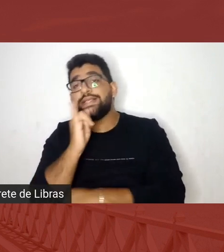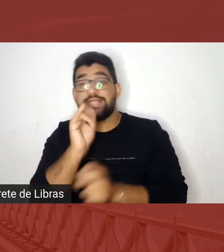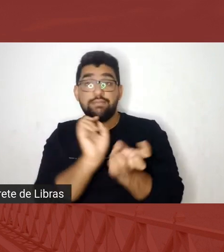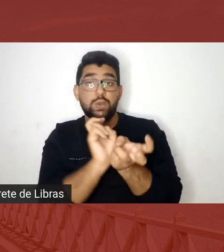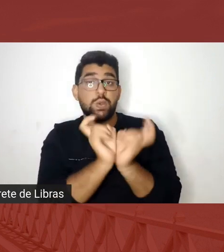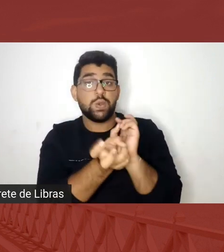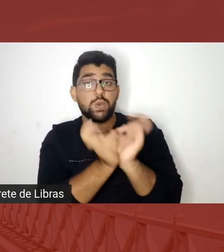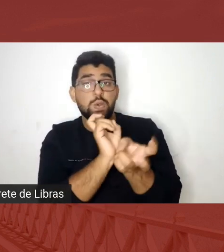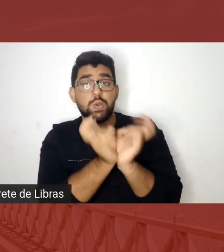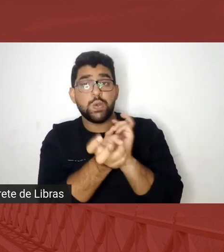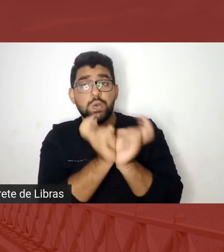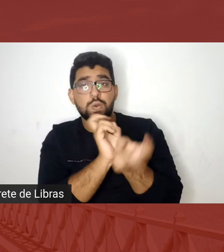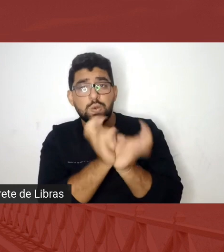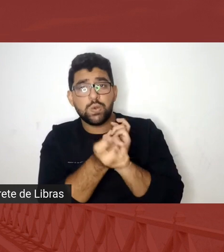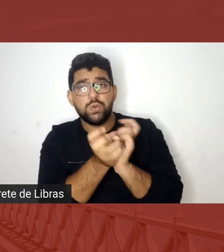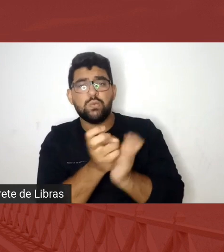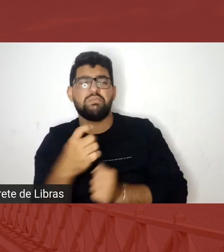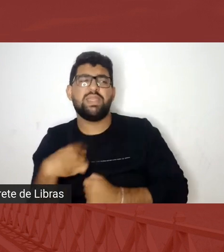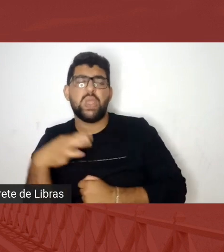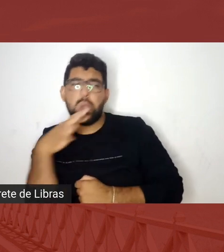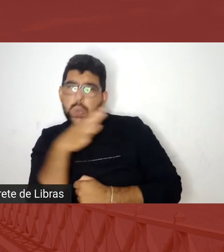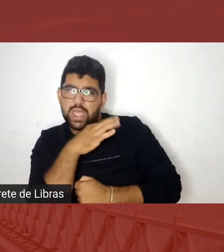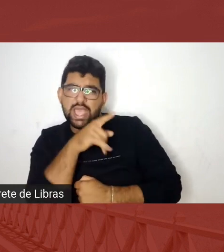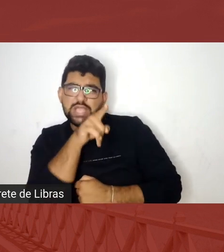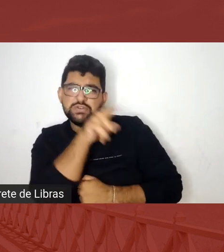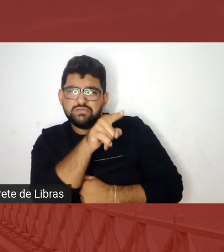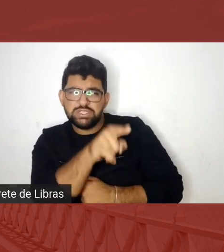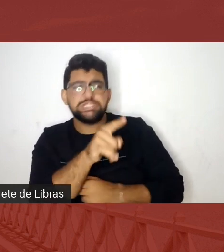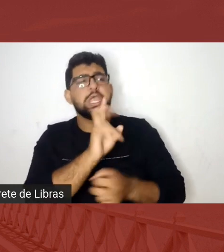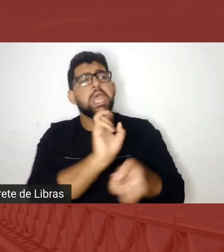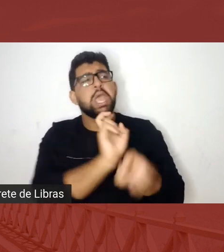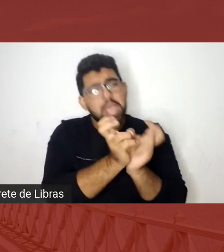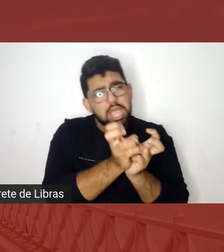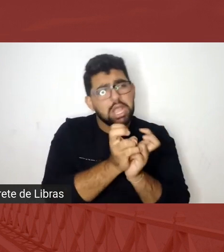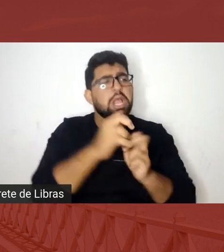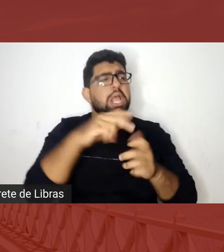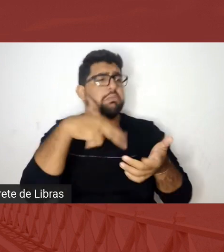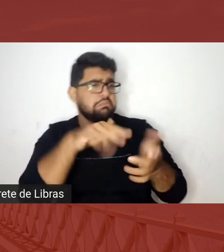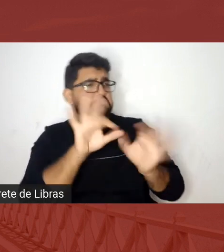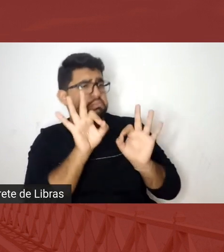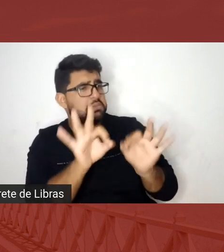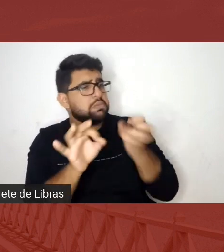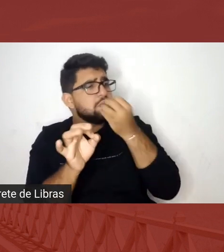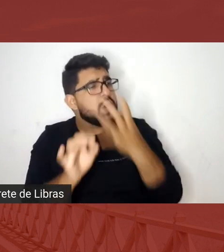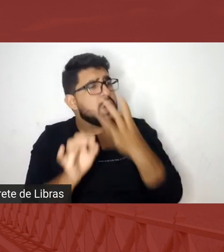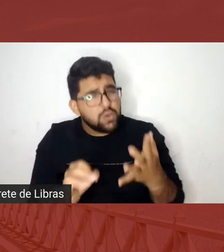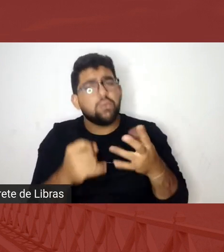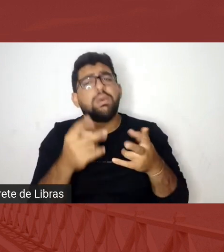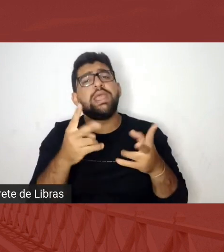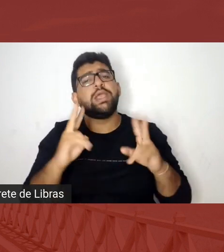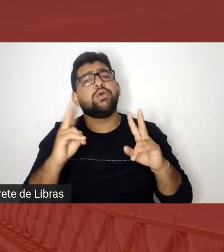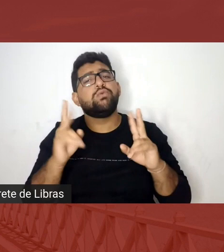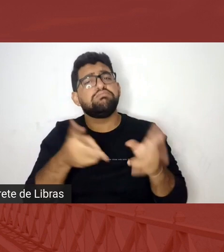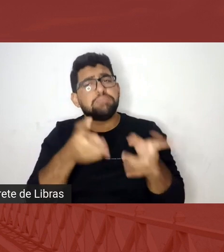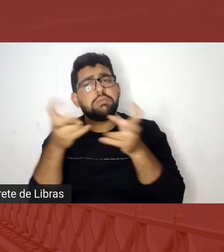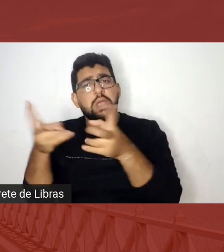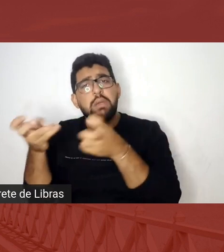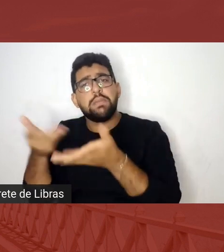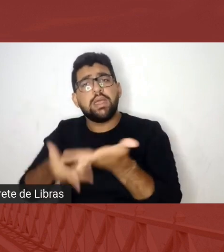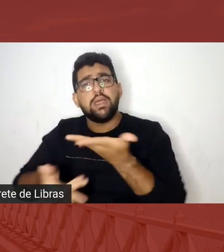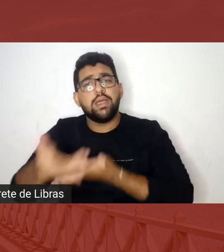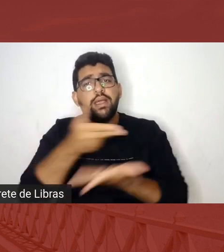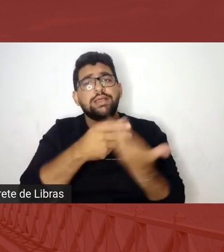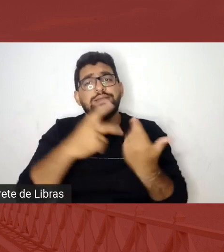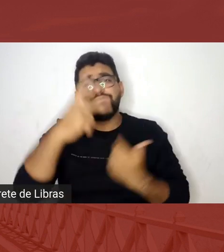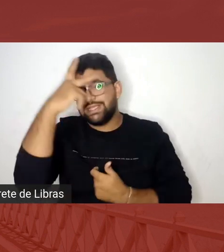eu ser capoeira, mas você olha, capoeirista, você é um cara que joga capoeira, eu vejo isso, no convívio com as pessoas, aí a pessoa vai convivendo,